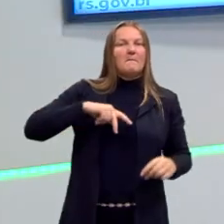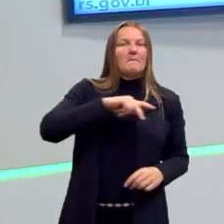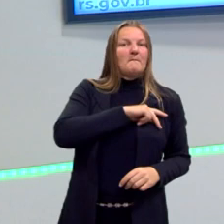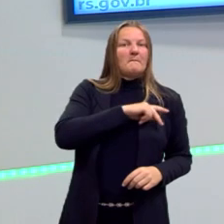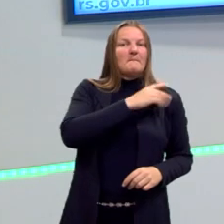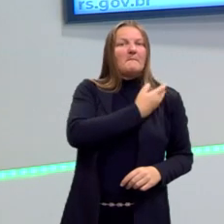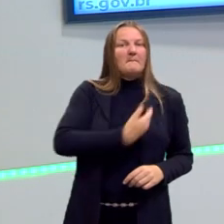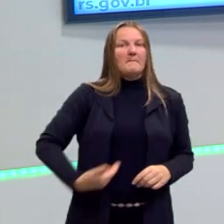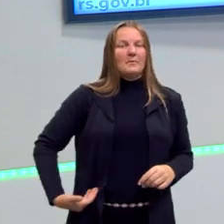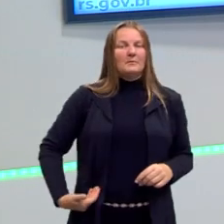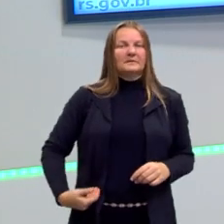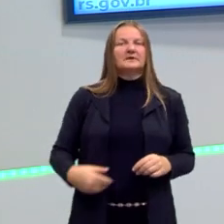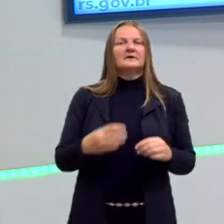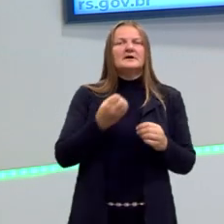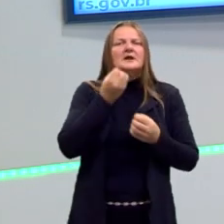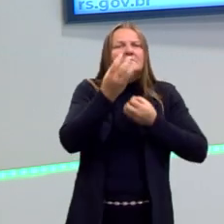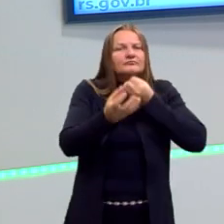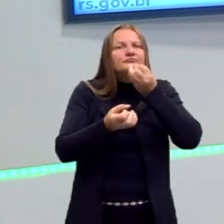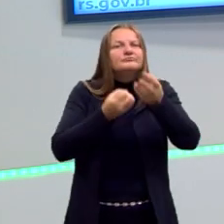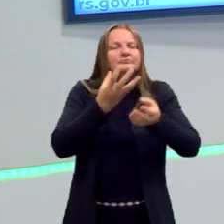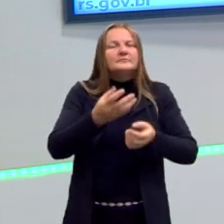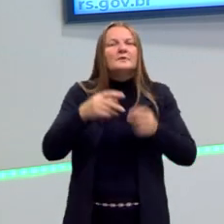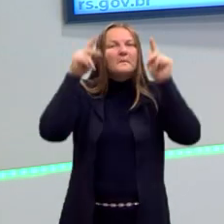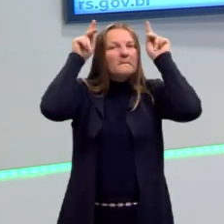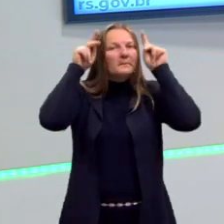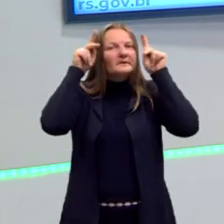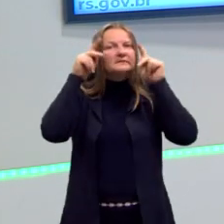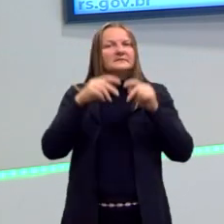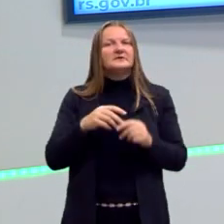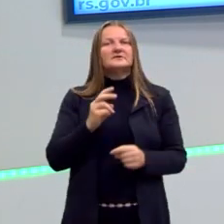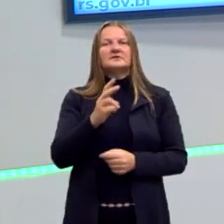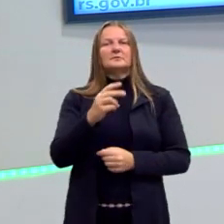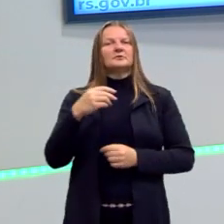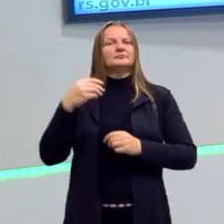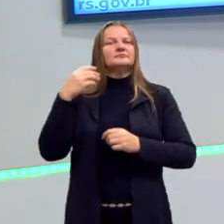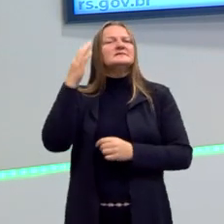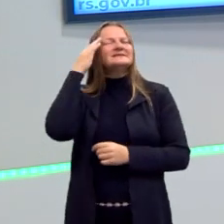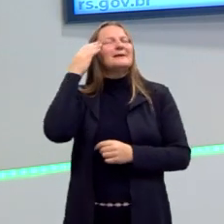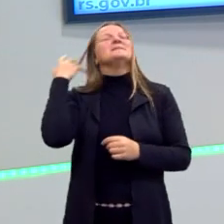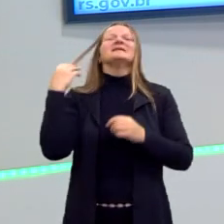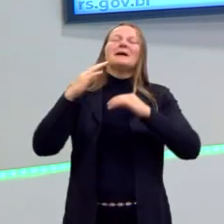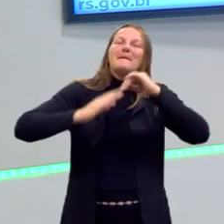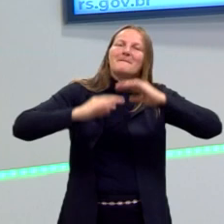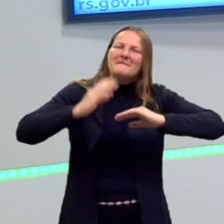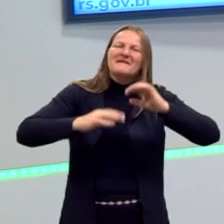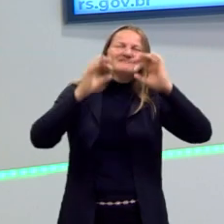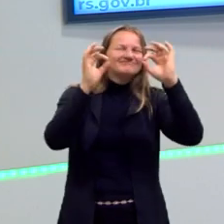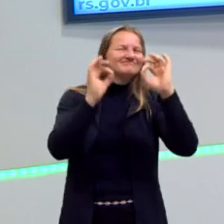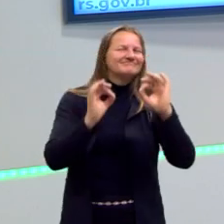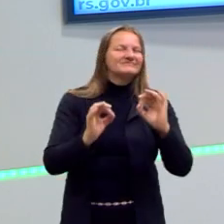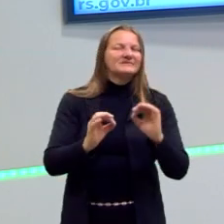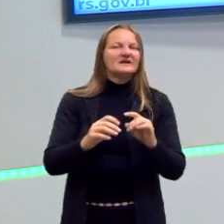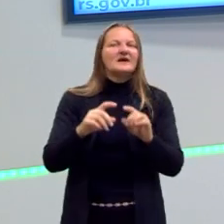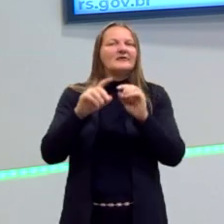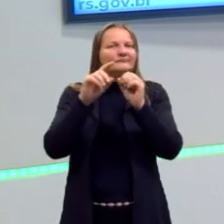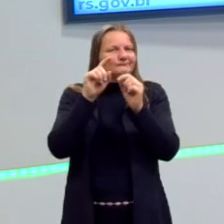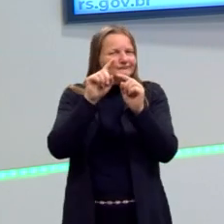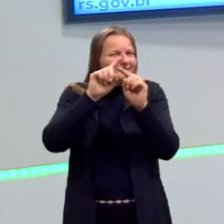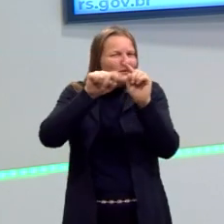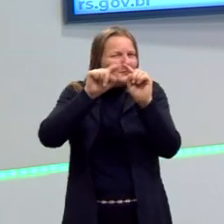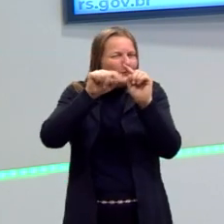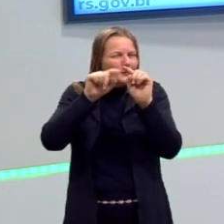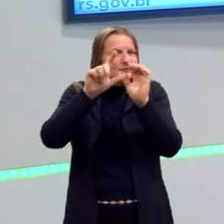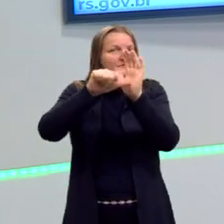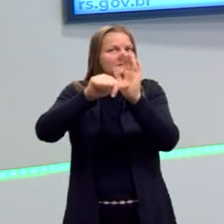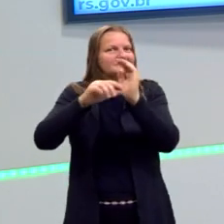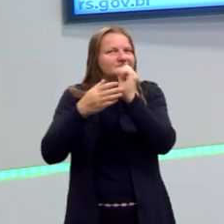Ele vai denunciar. O bom Príncipe, que é o que sempre soubemos que agia de forma correta, onde fosse, não. Ele tem um